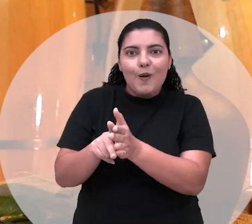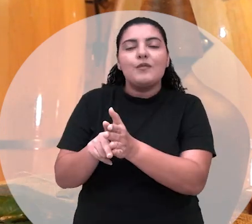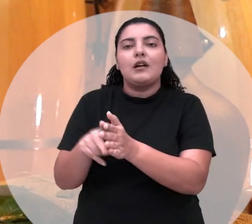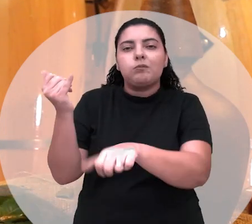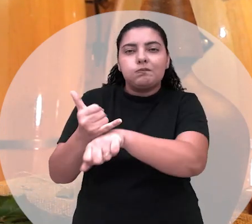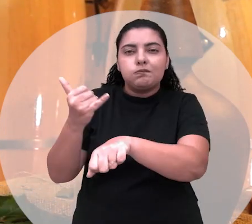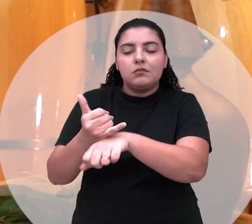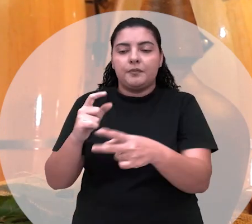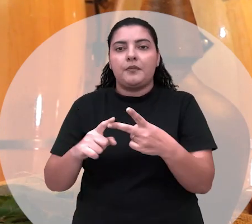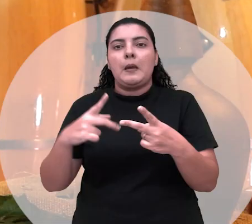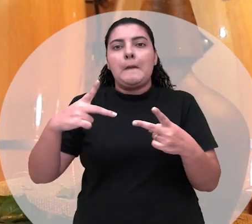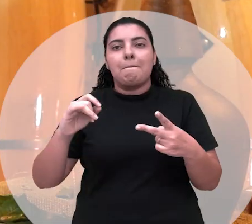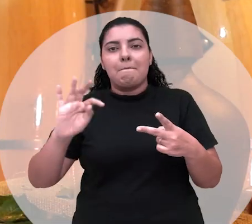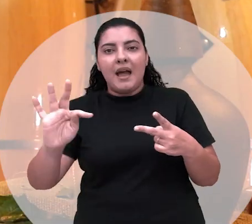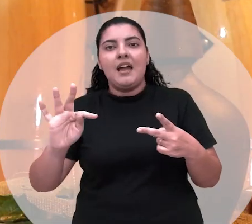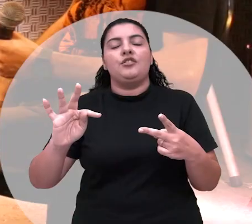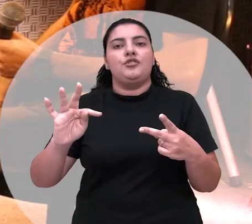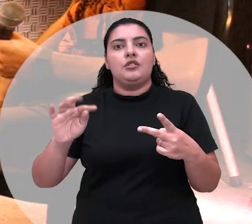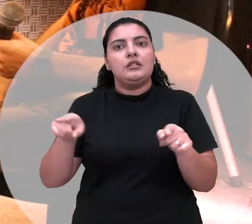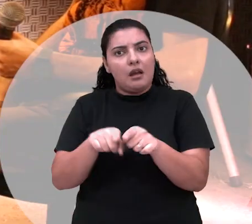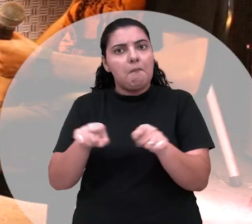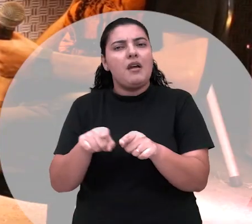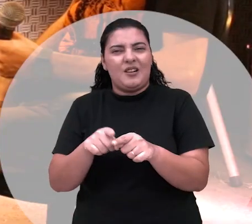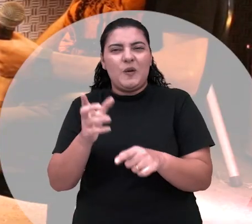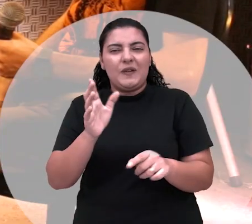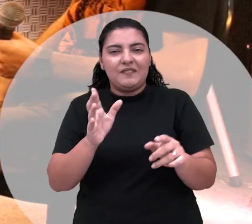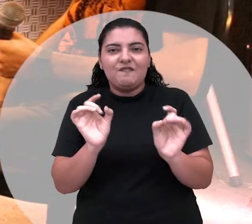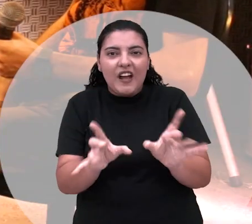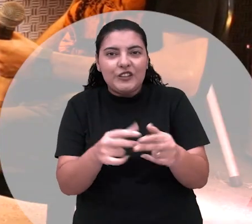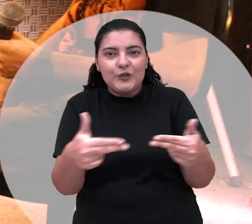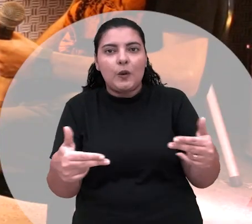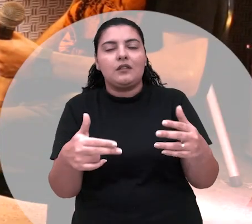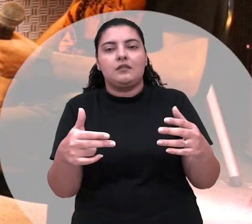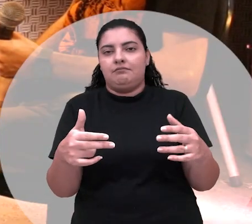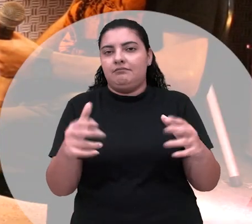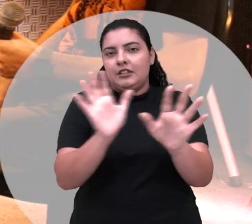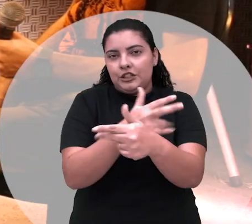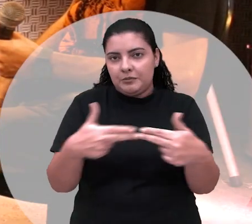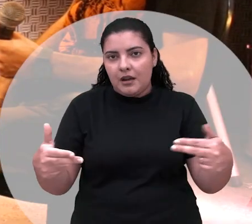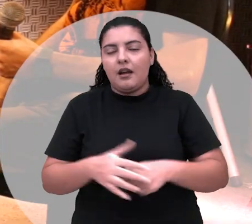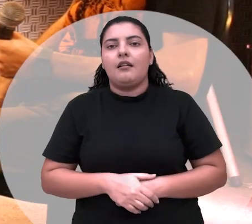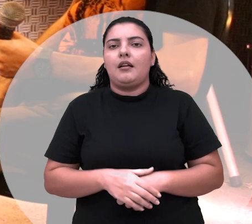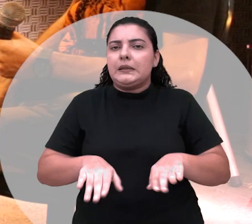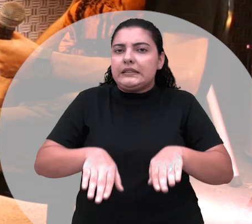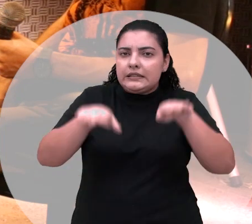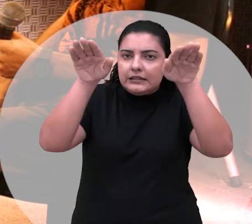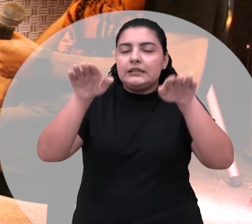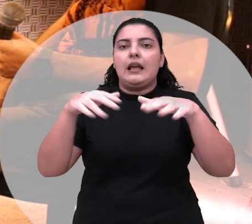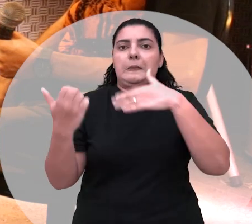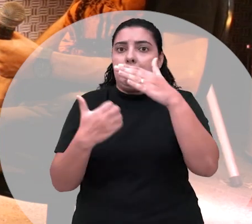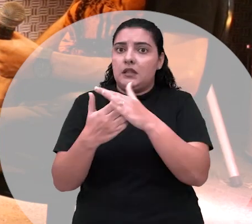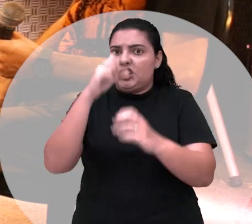Rony Pett só é outro que também era filho de santo meu são pessoas que cresceram quando não aluziaram são